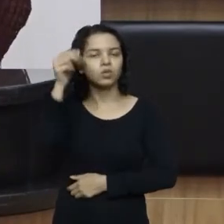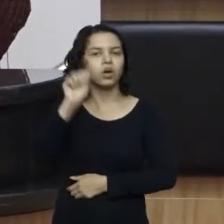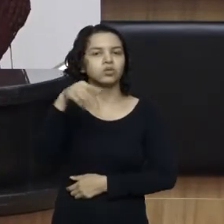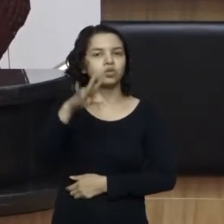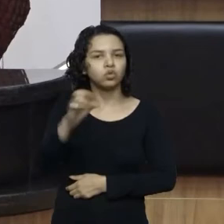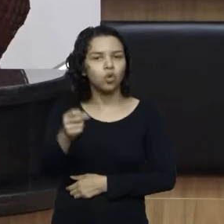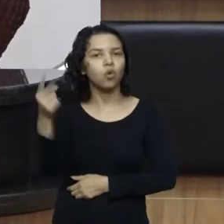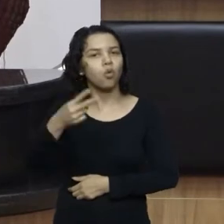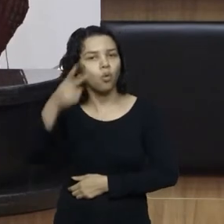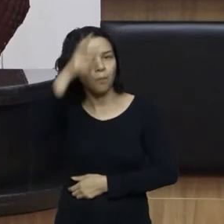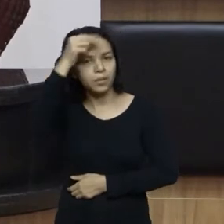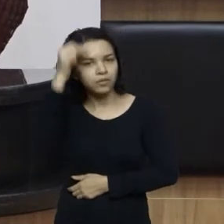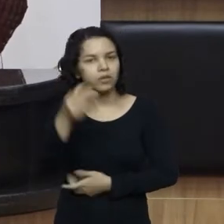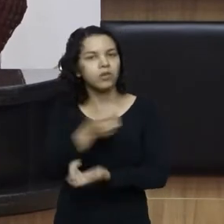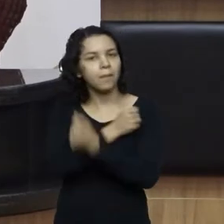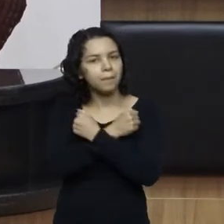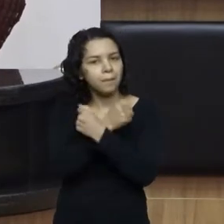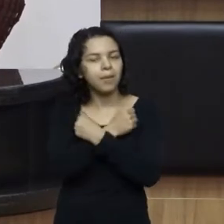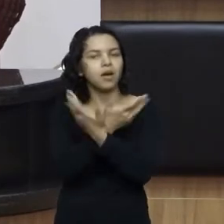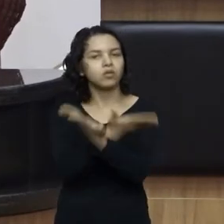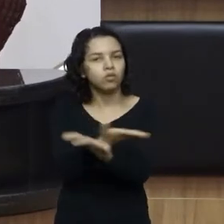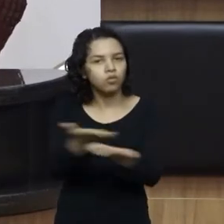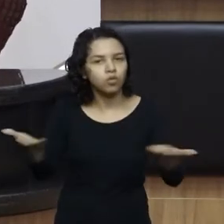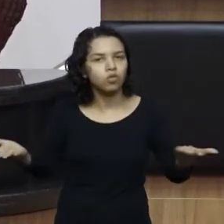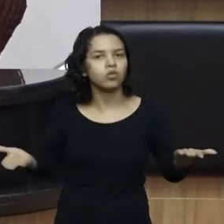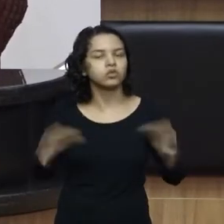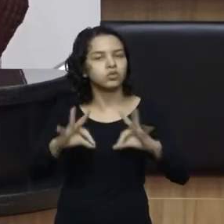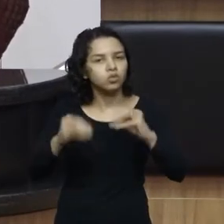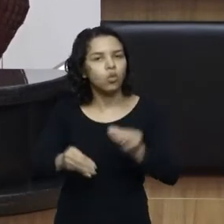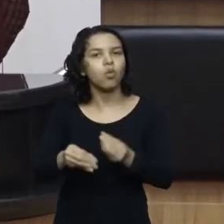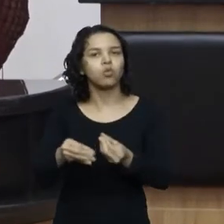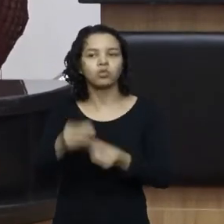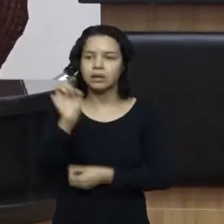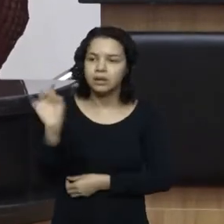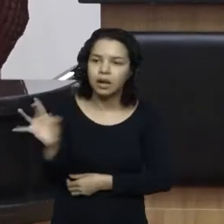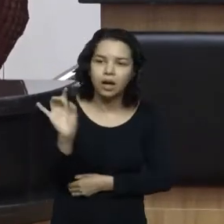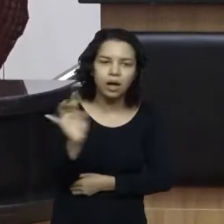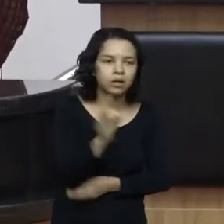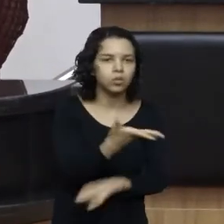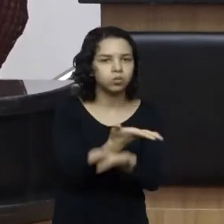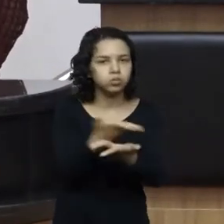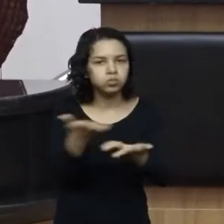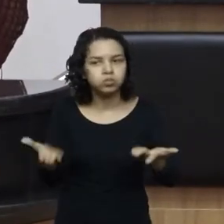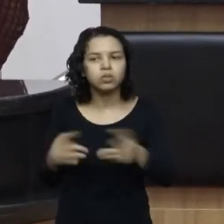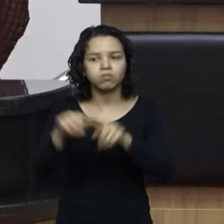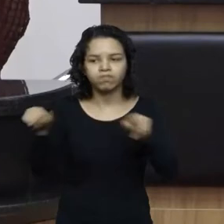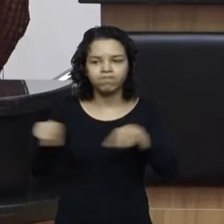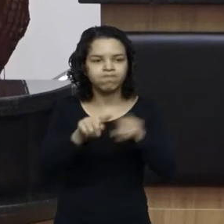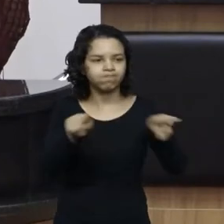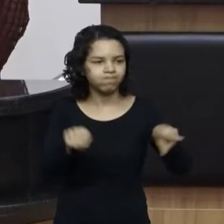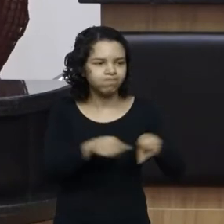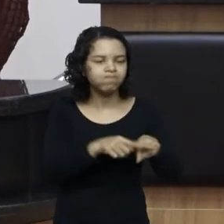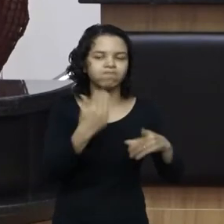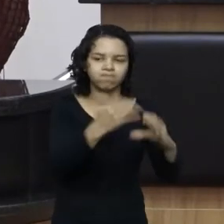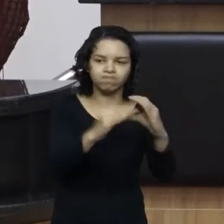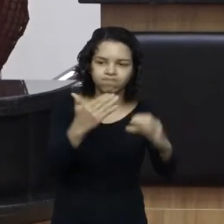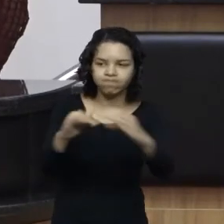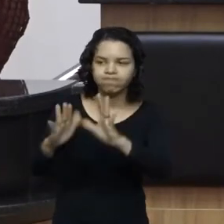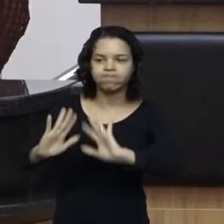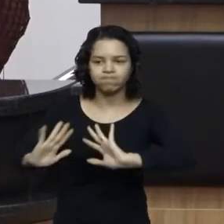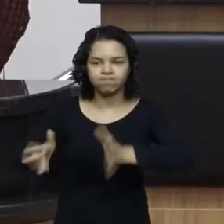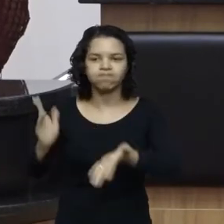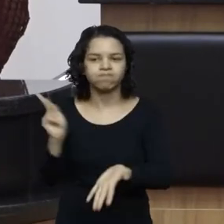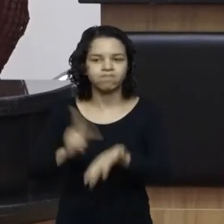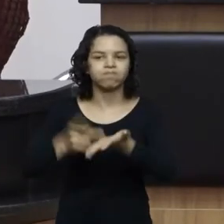Polese, trago aqui um abraço a todos, e reforço o convite a cada um dos senhores, chegará nos seus gabinetes o convite oficial para a